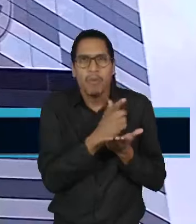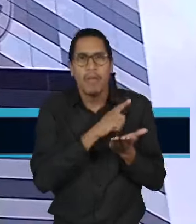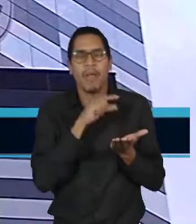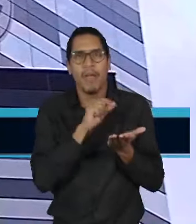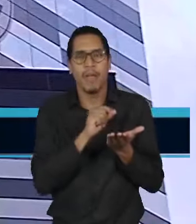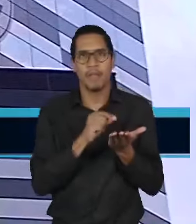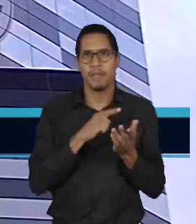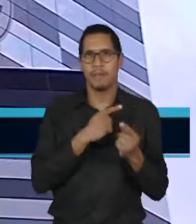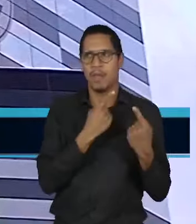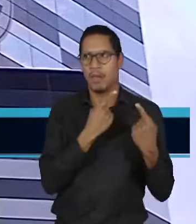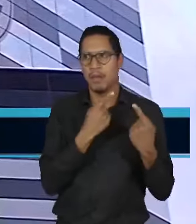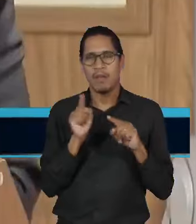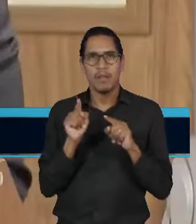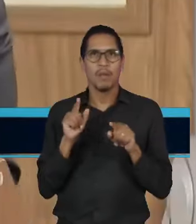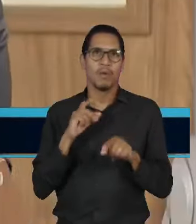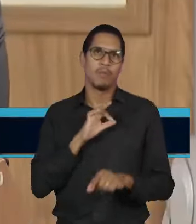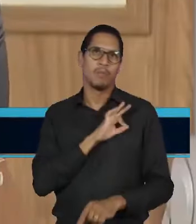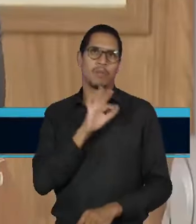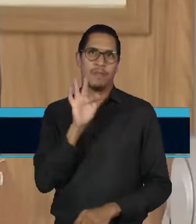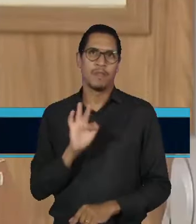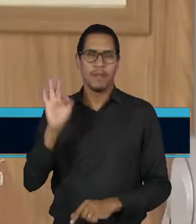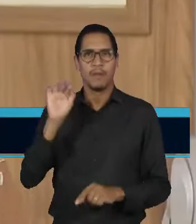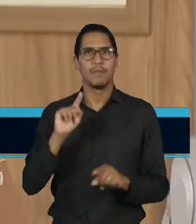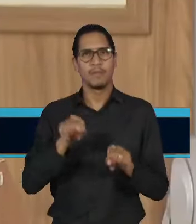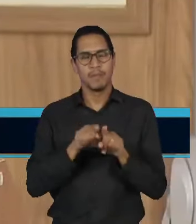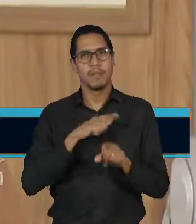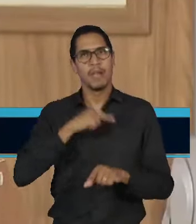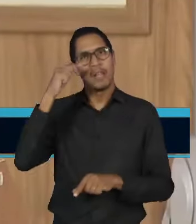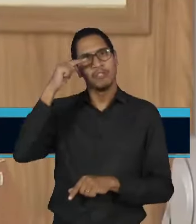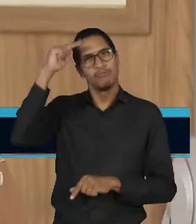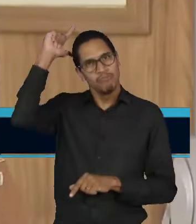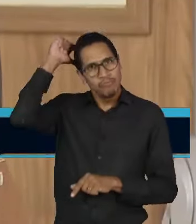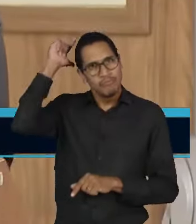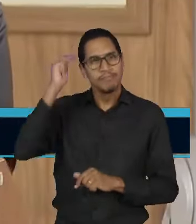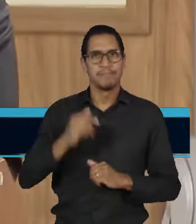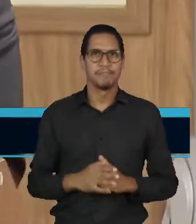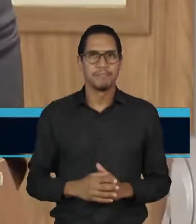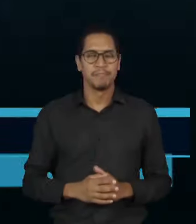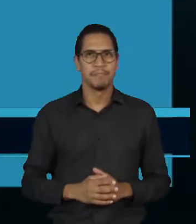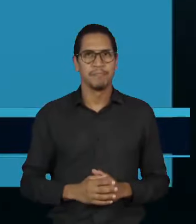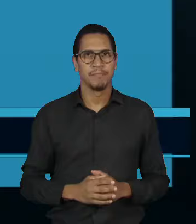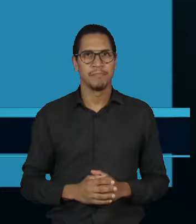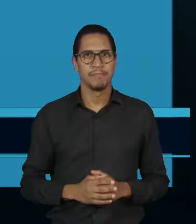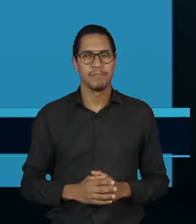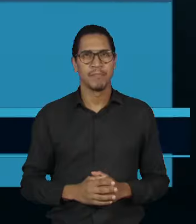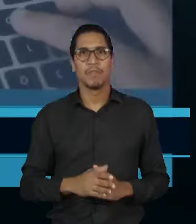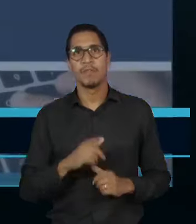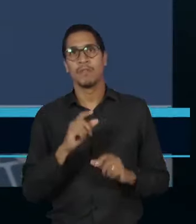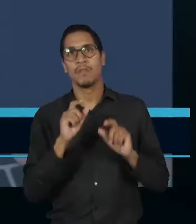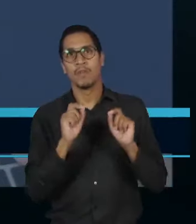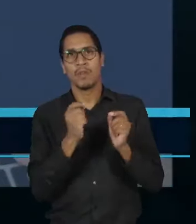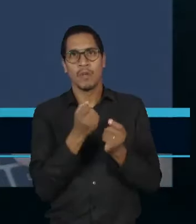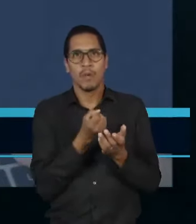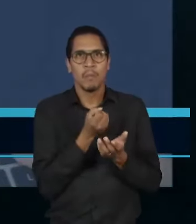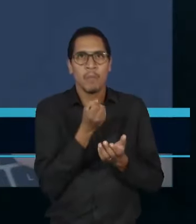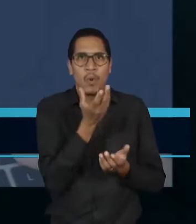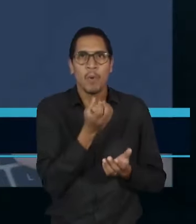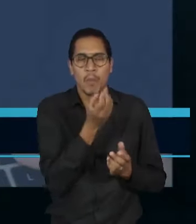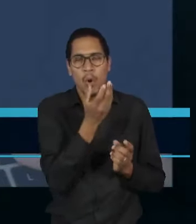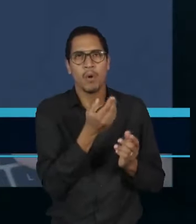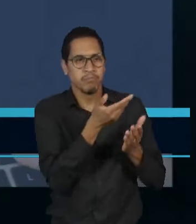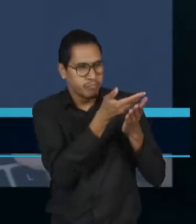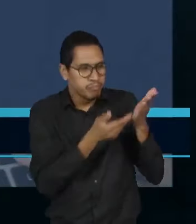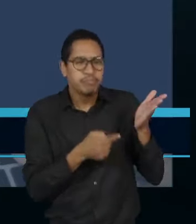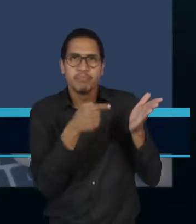faz críticas à Polícia Federal e ao ministro do Supremo, Alexandre de Moraes. No termo de depoimento, Mauro Cid